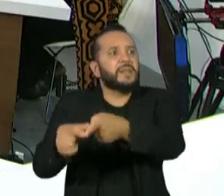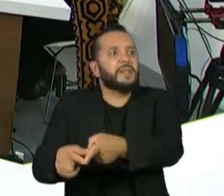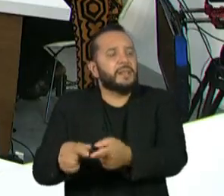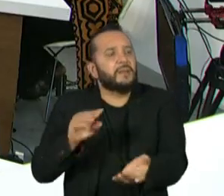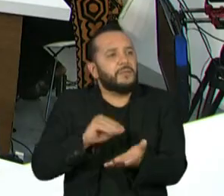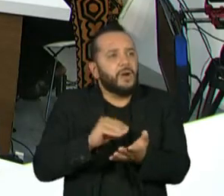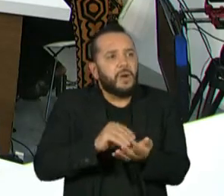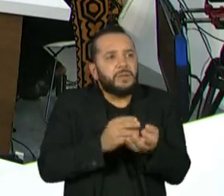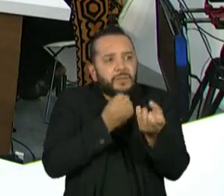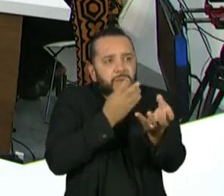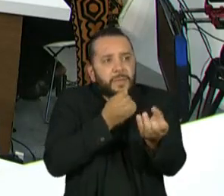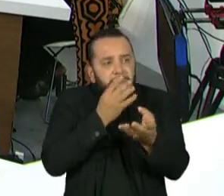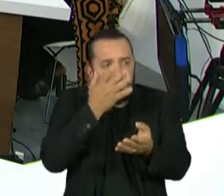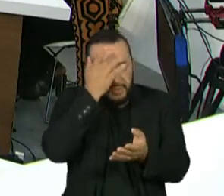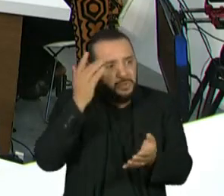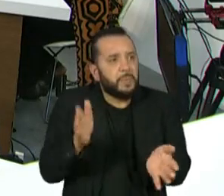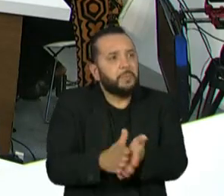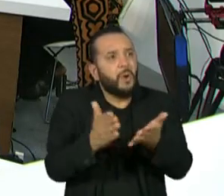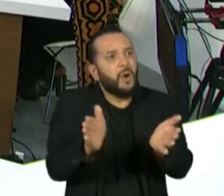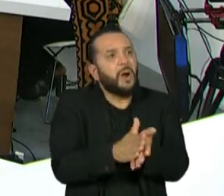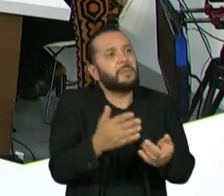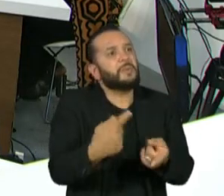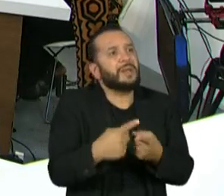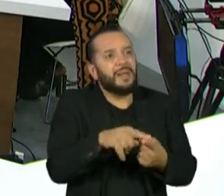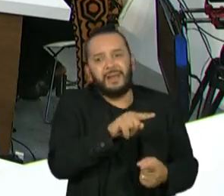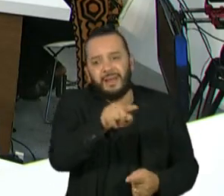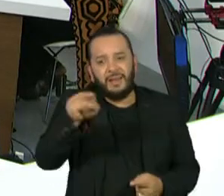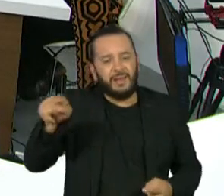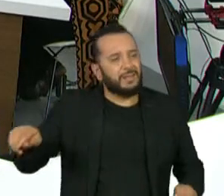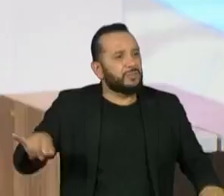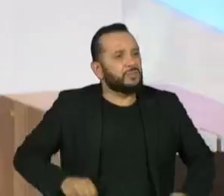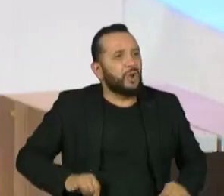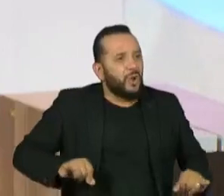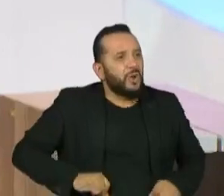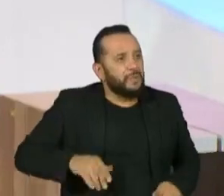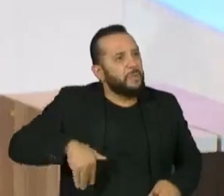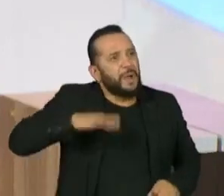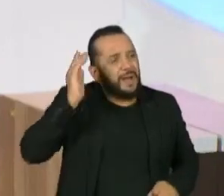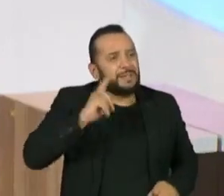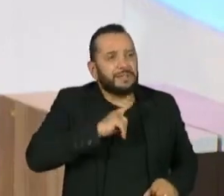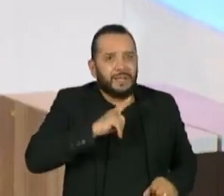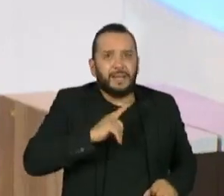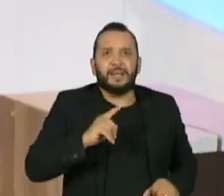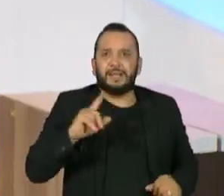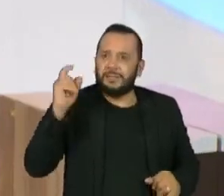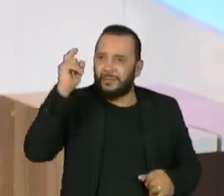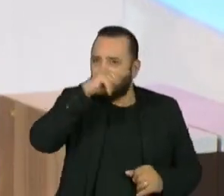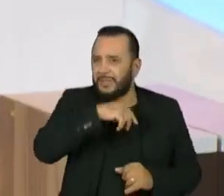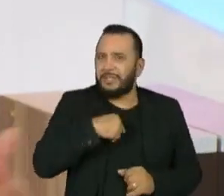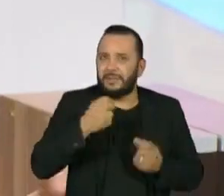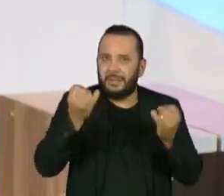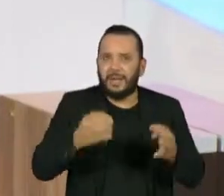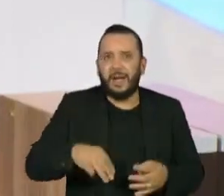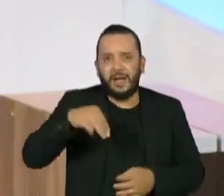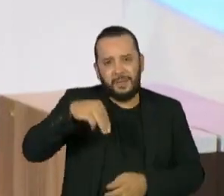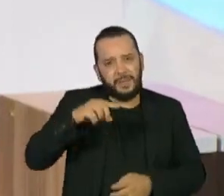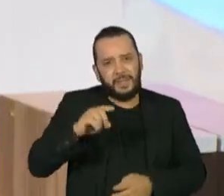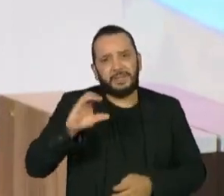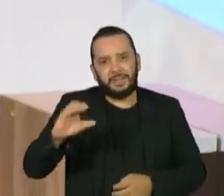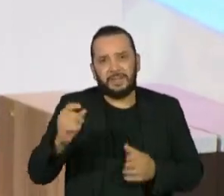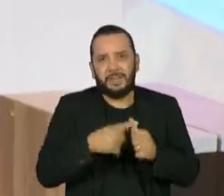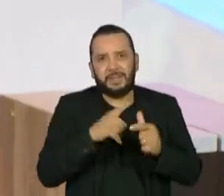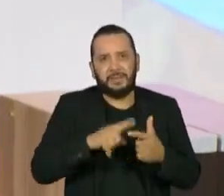aonde as pessoas estão mais sofrendo com isso também? Às vezes porque é muito difícil falar de NDC, é muito difícil falar de